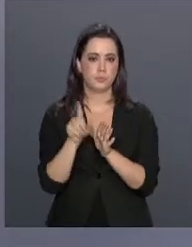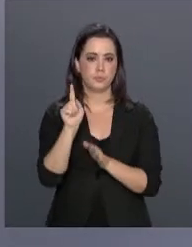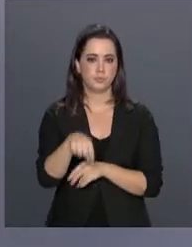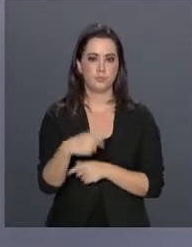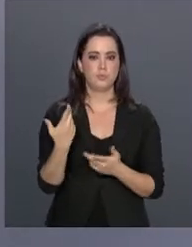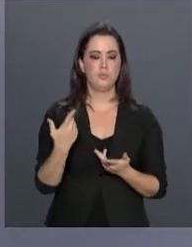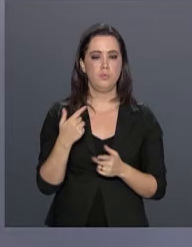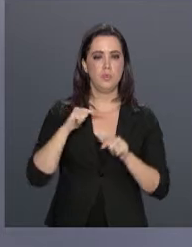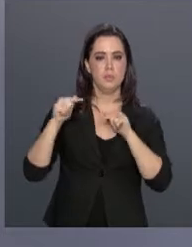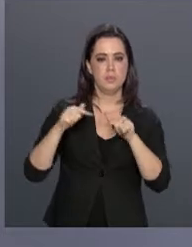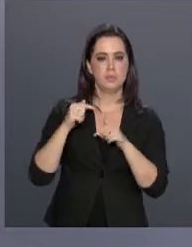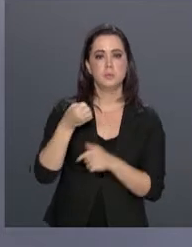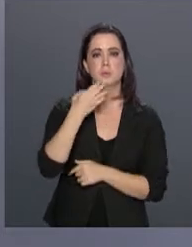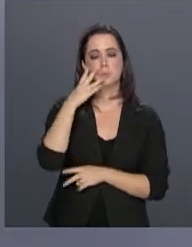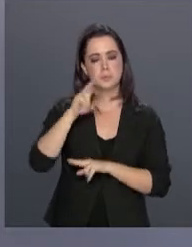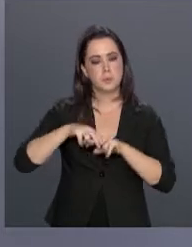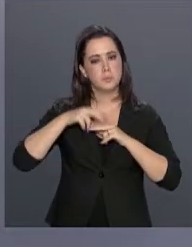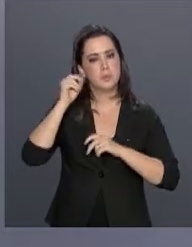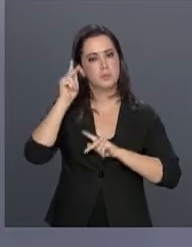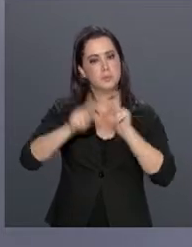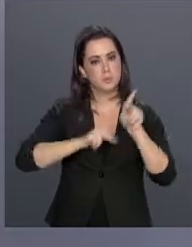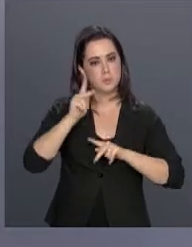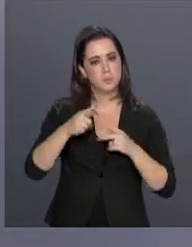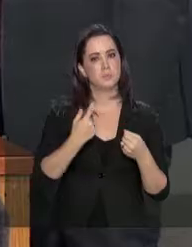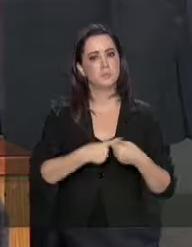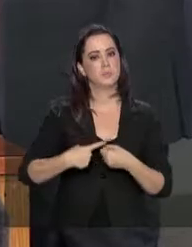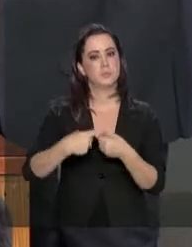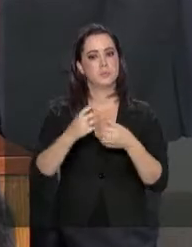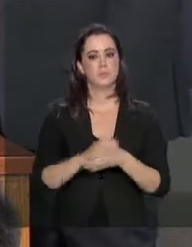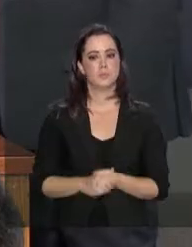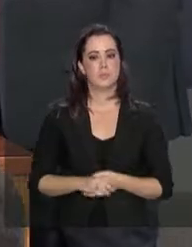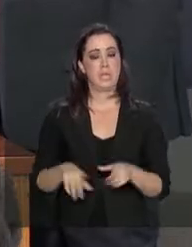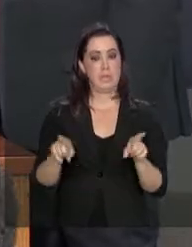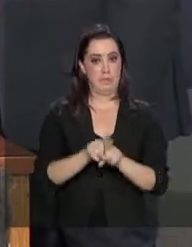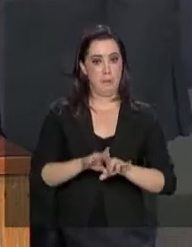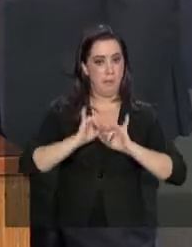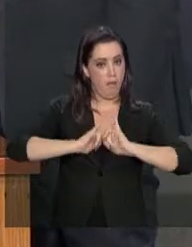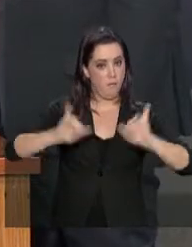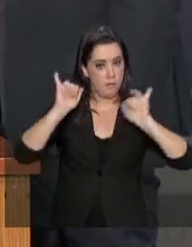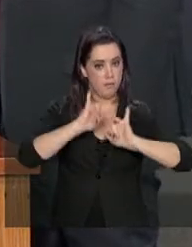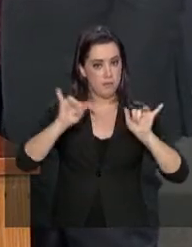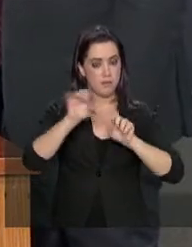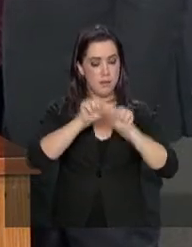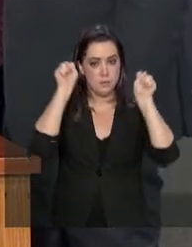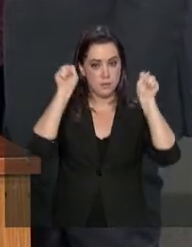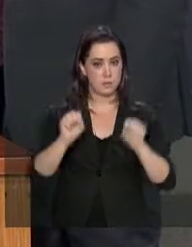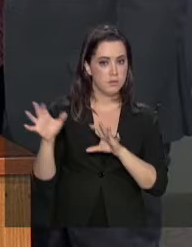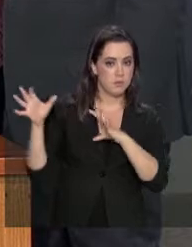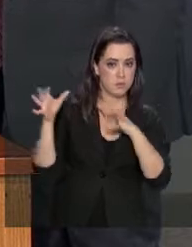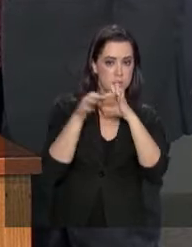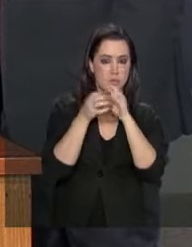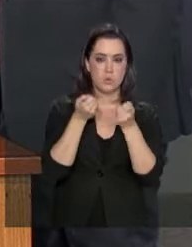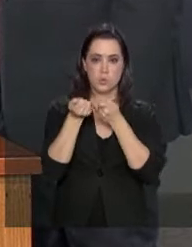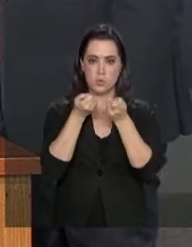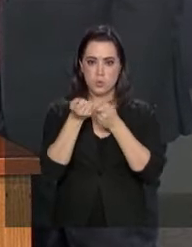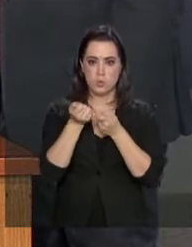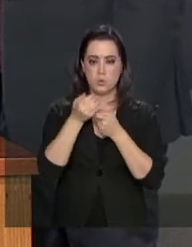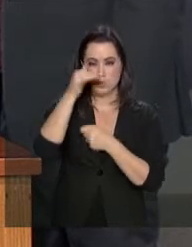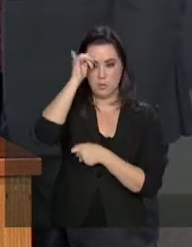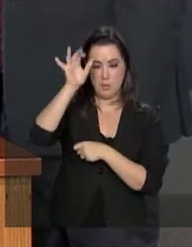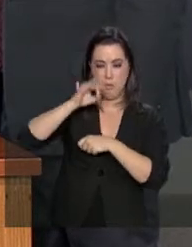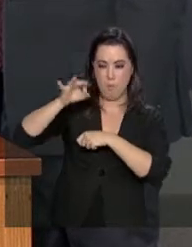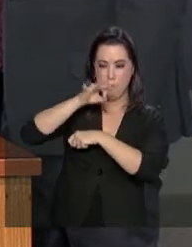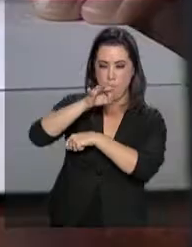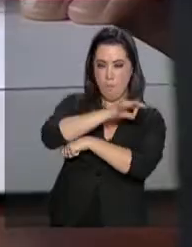trabalhar pelo povo municipal. Também foi lançado o sistema integrado de controle de vetores do